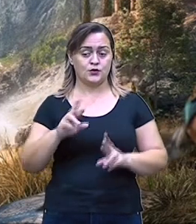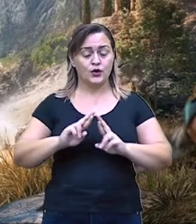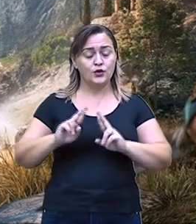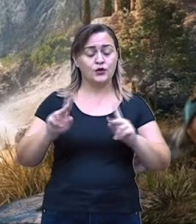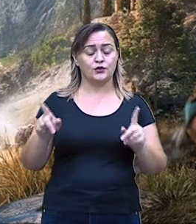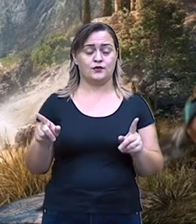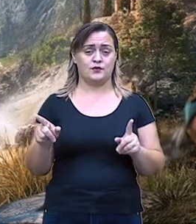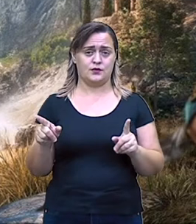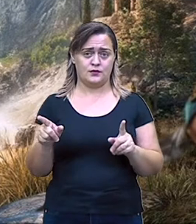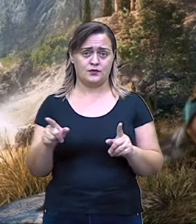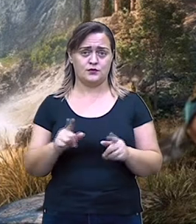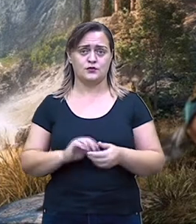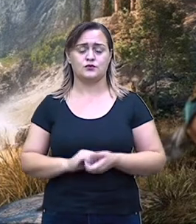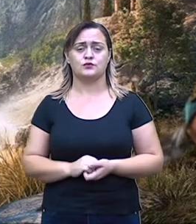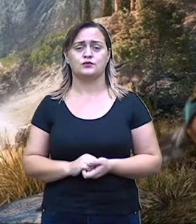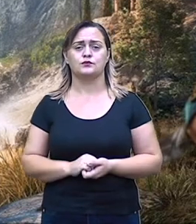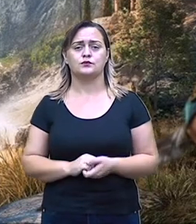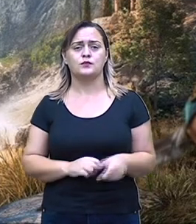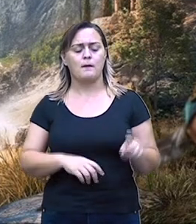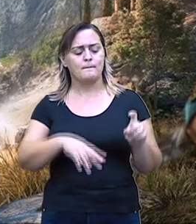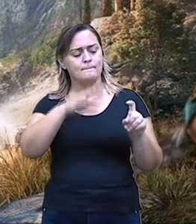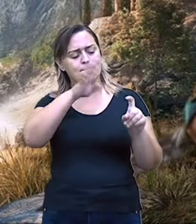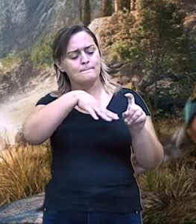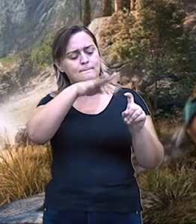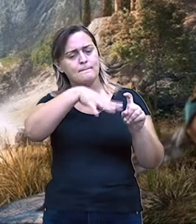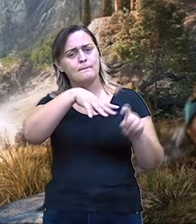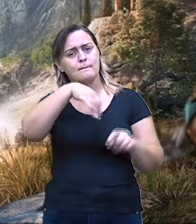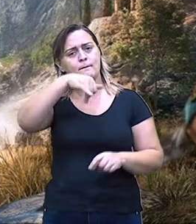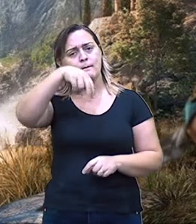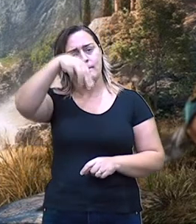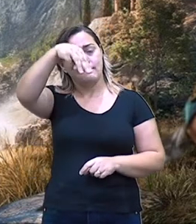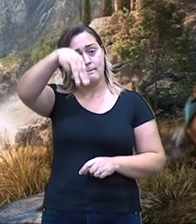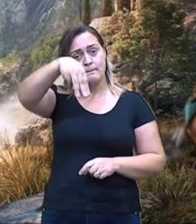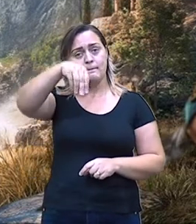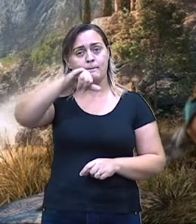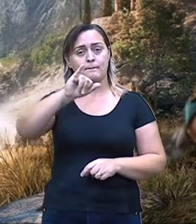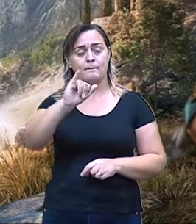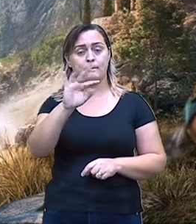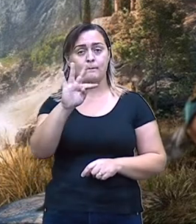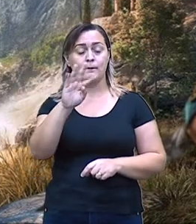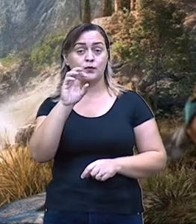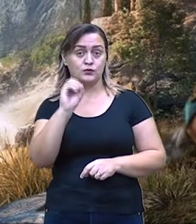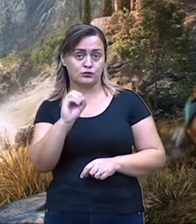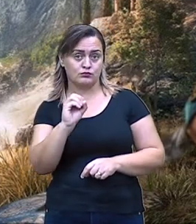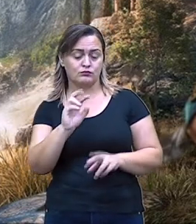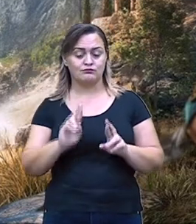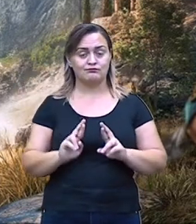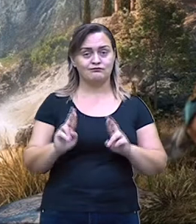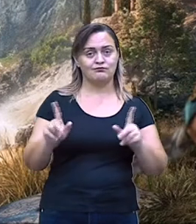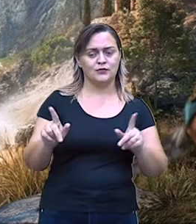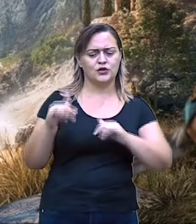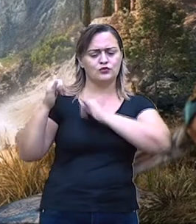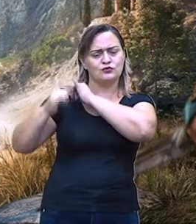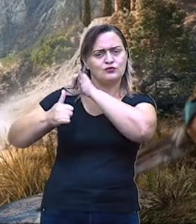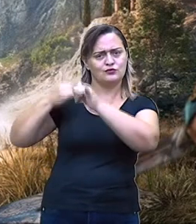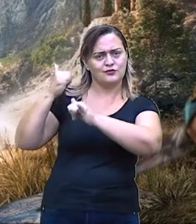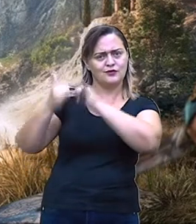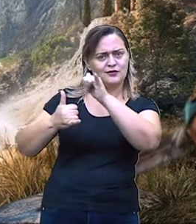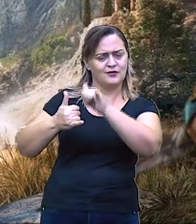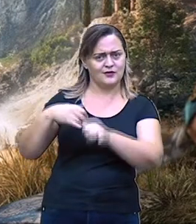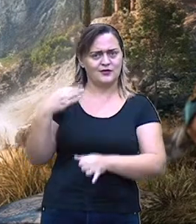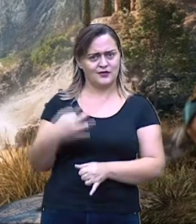Então, é isso. Esse mito aí que nós estamos descrevendo, né? Eu espero que tenha ficado entendido.